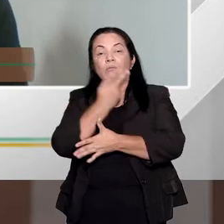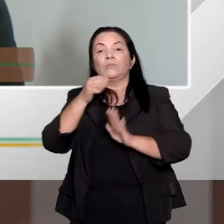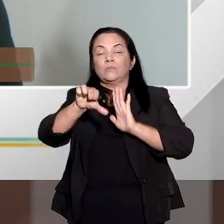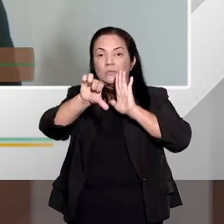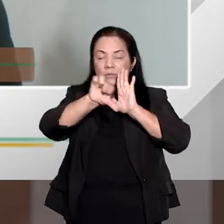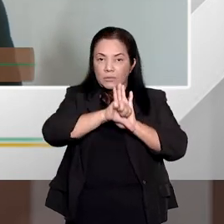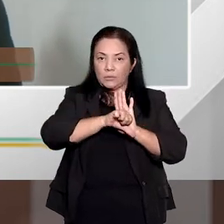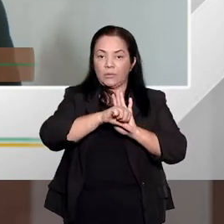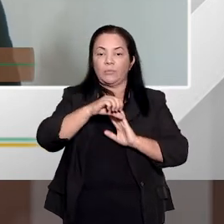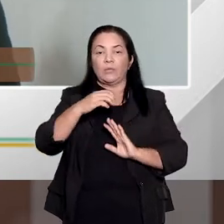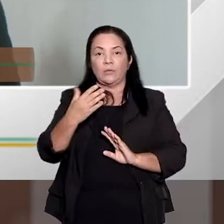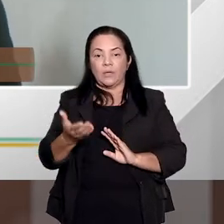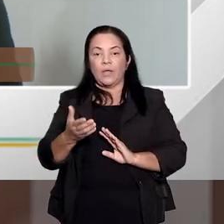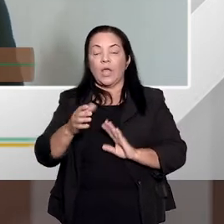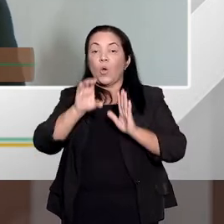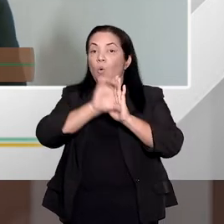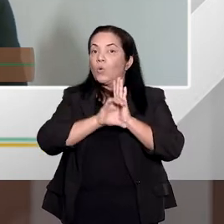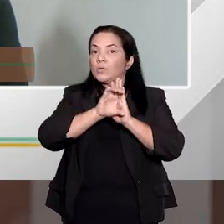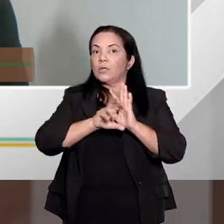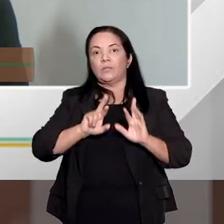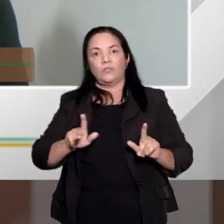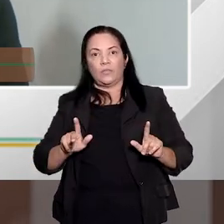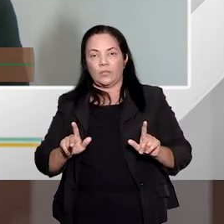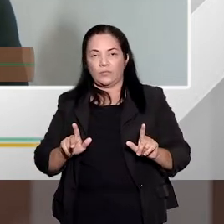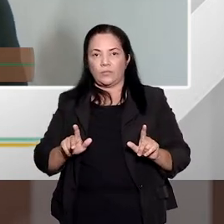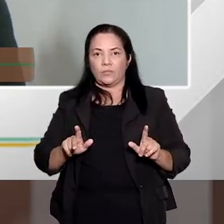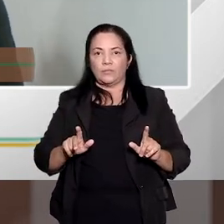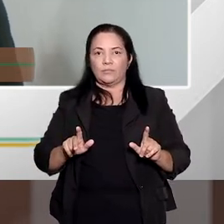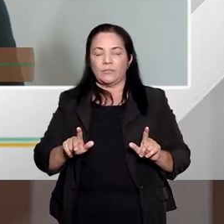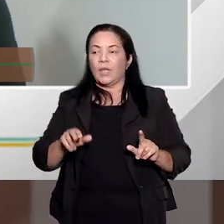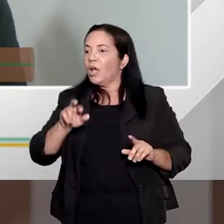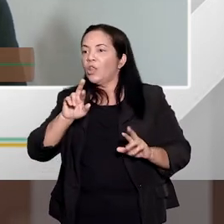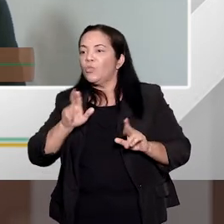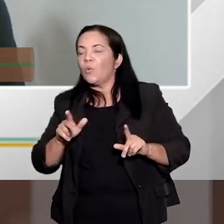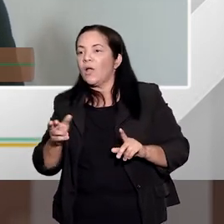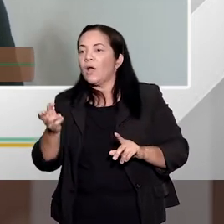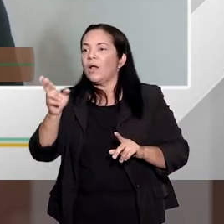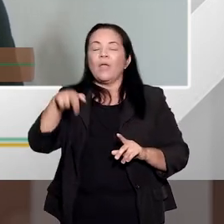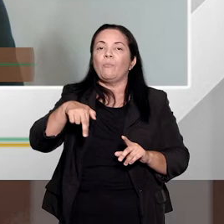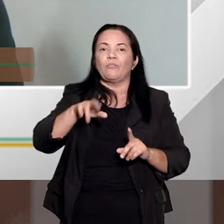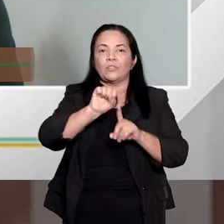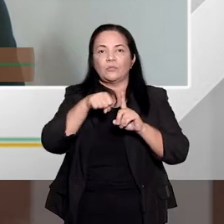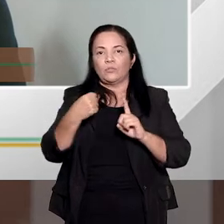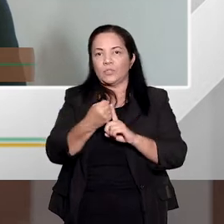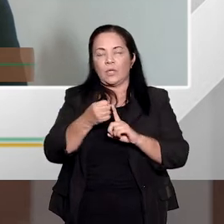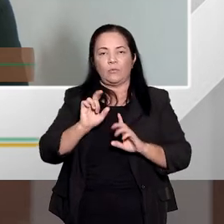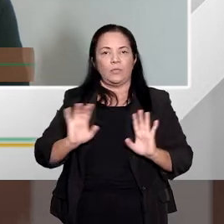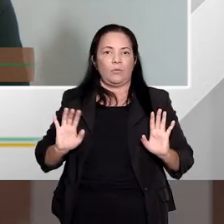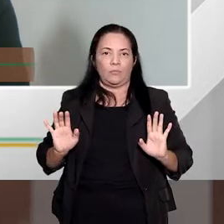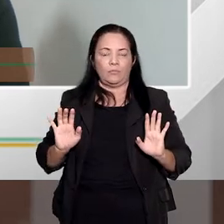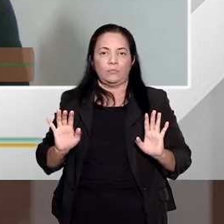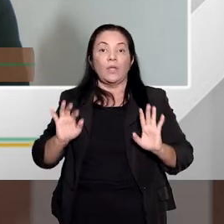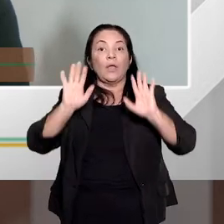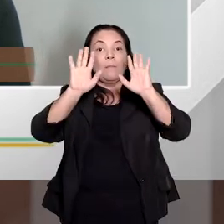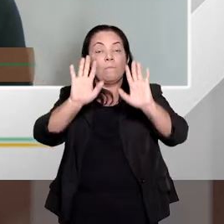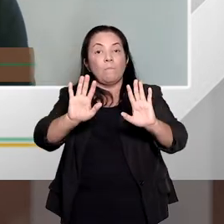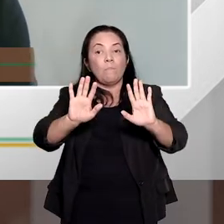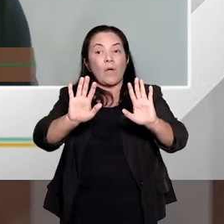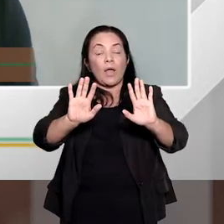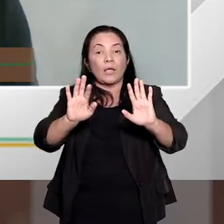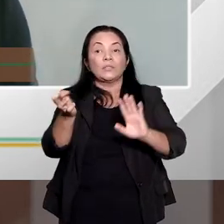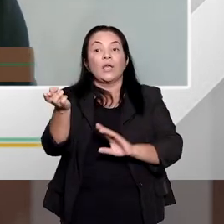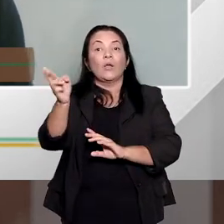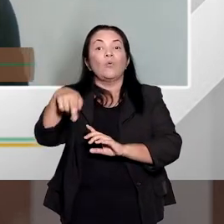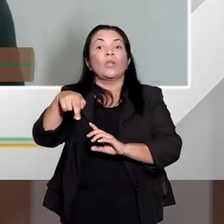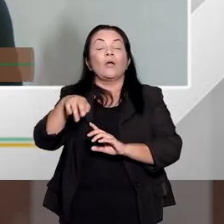judiciais, não é esse conceito, não é essa reprovação, esse juízo de reprovação social, e sim o grau dessa